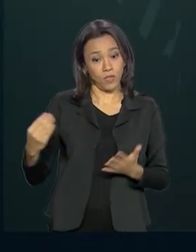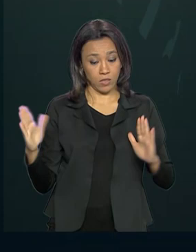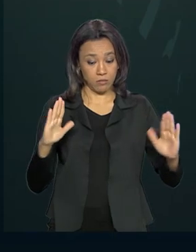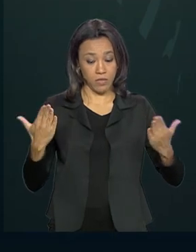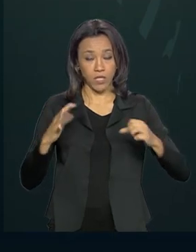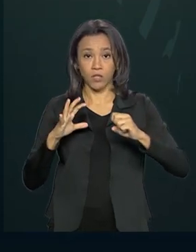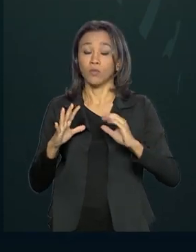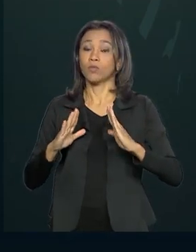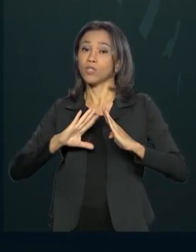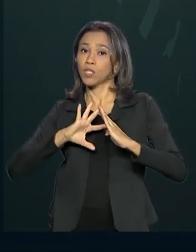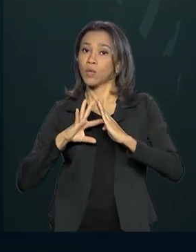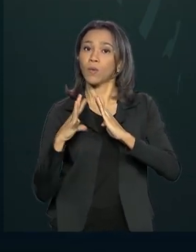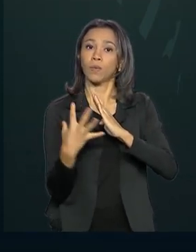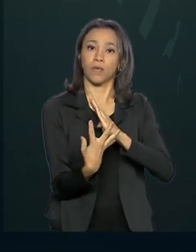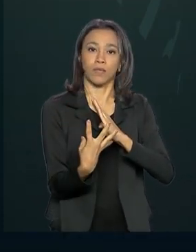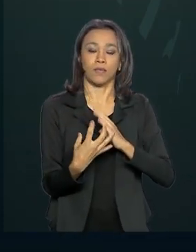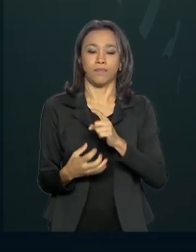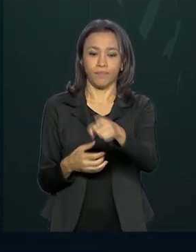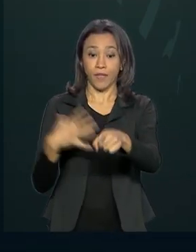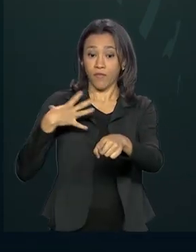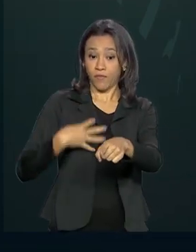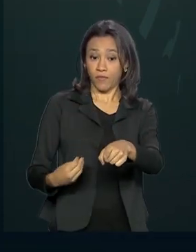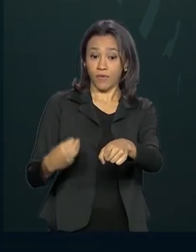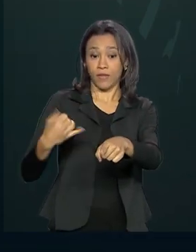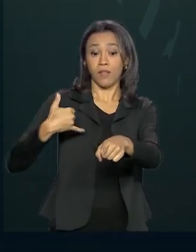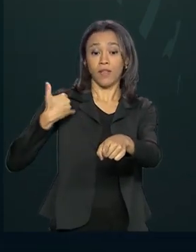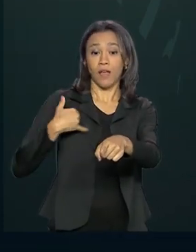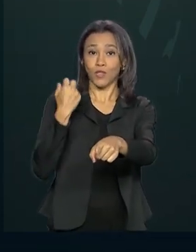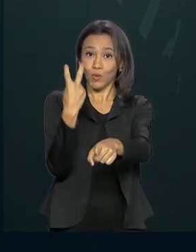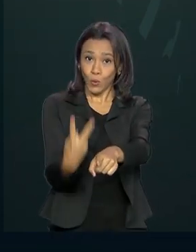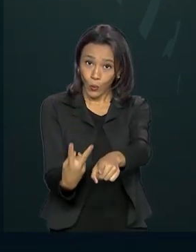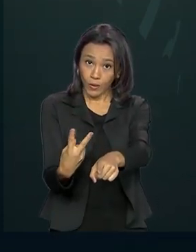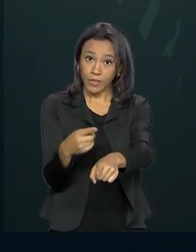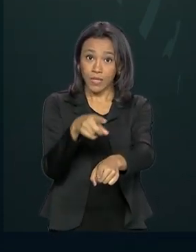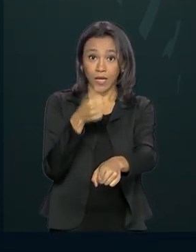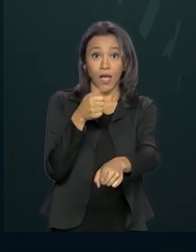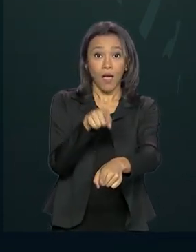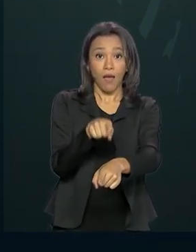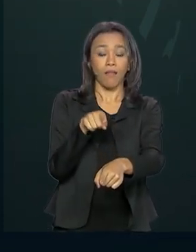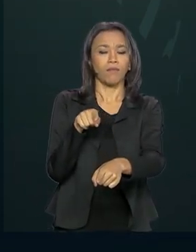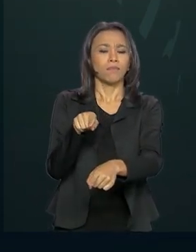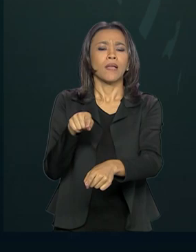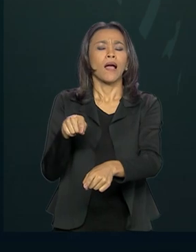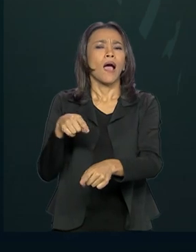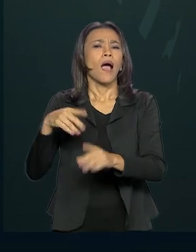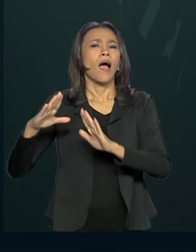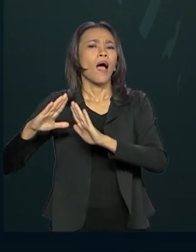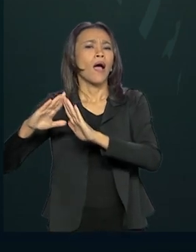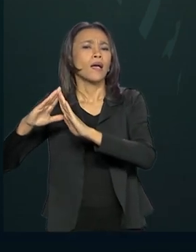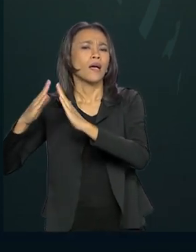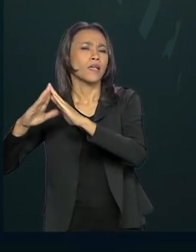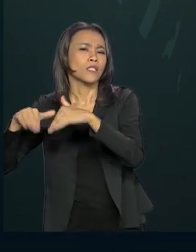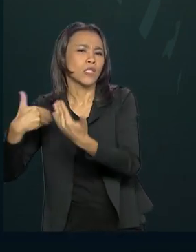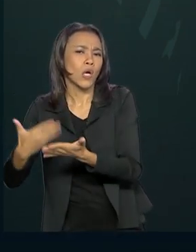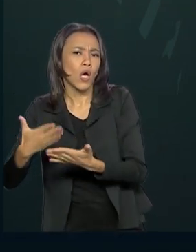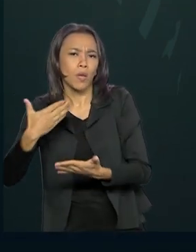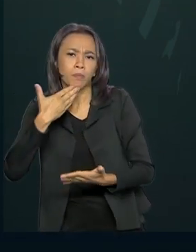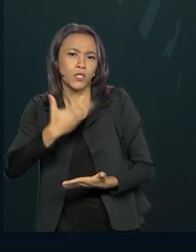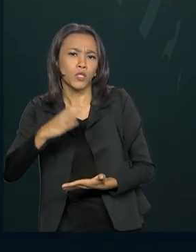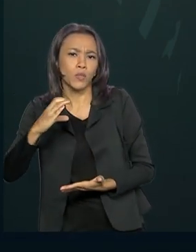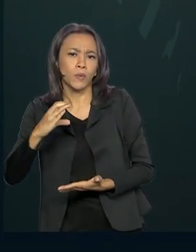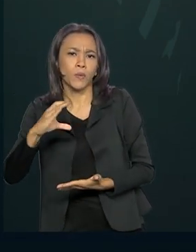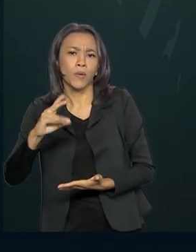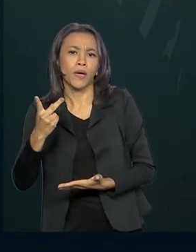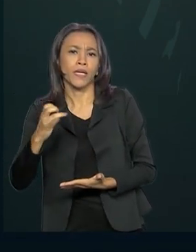Fernanda é mãe de Bernardo de dois anos. A creche em que o menino frequenta fez a seguinte proposta, a prorrogação do